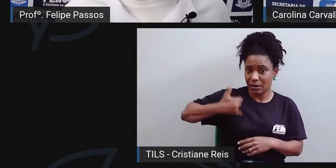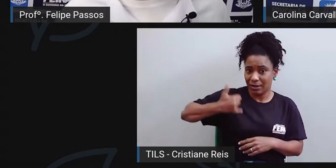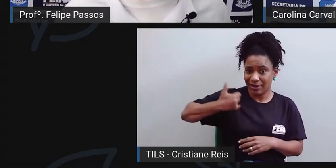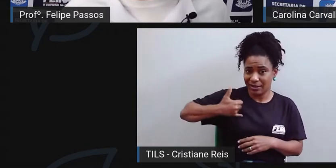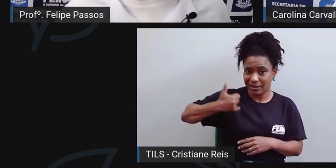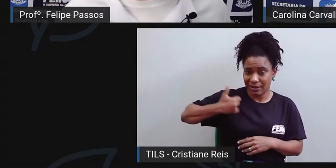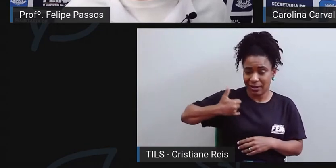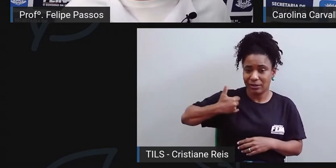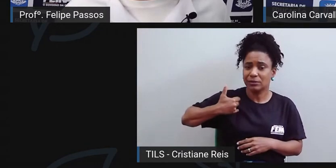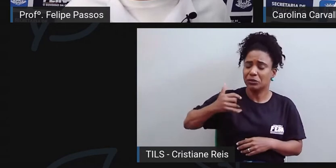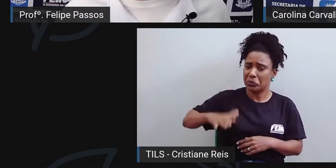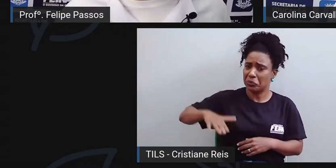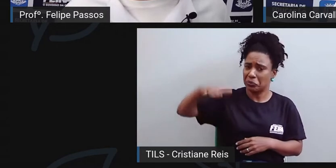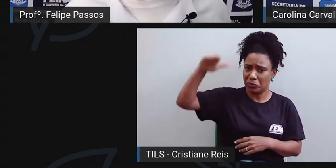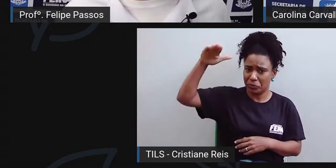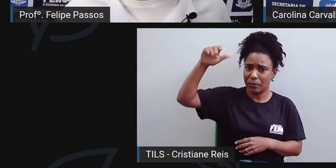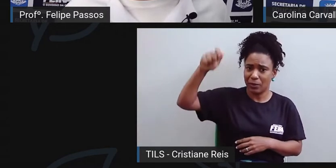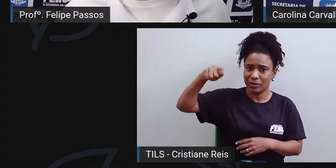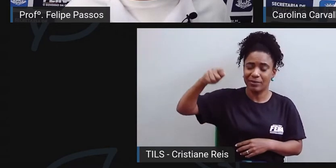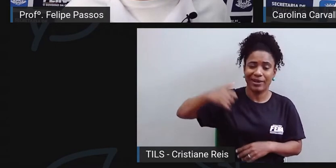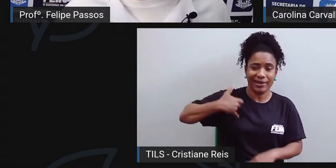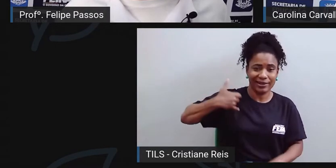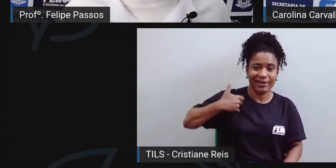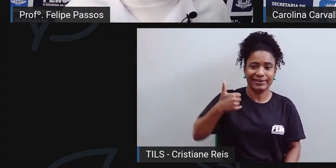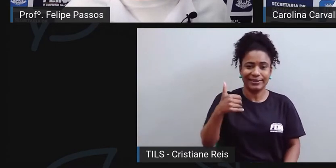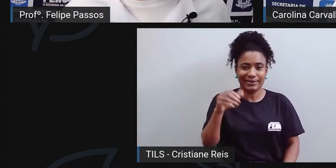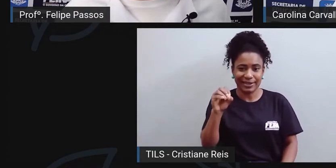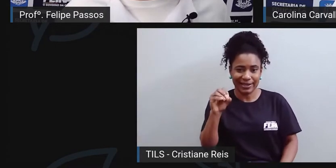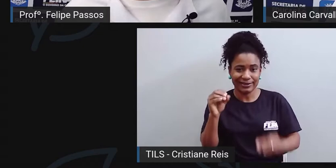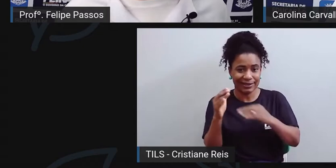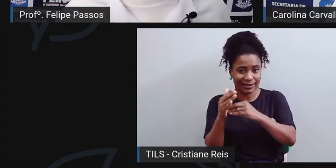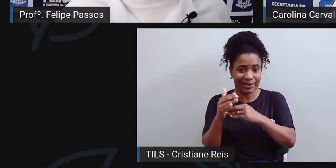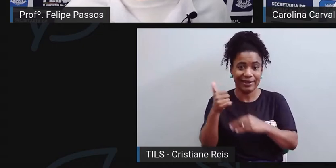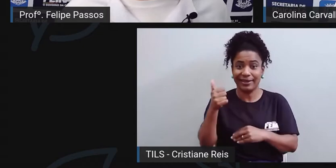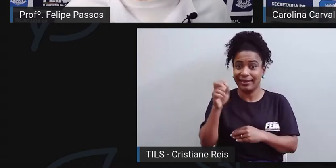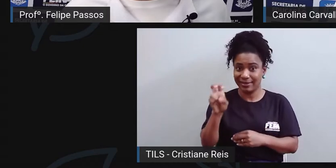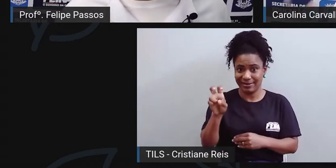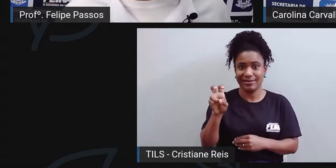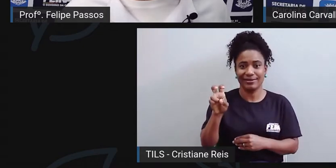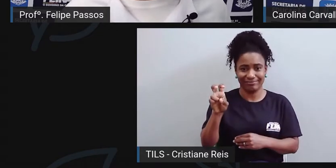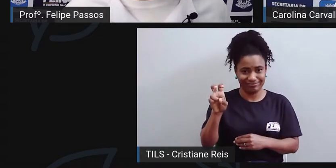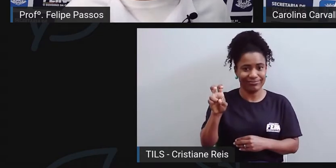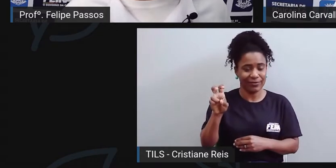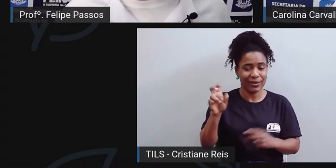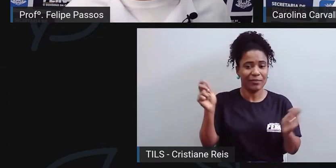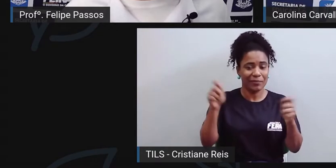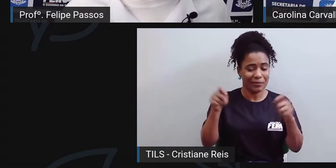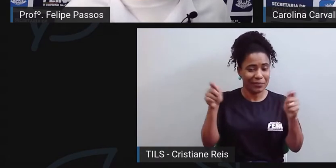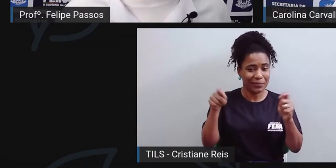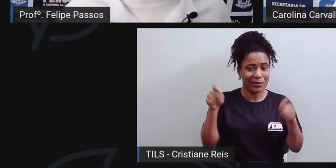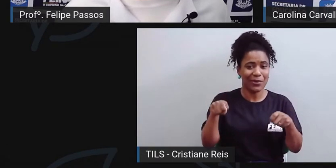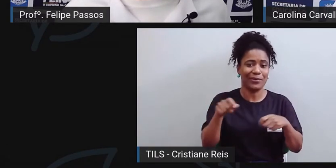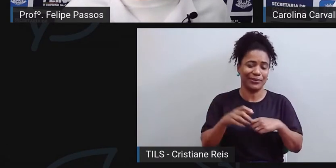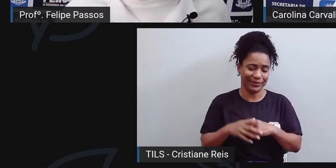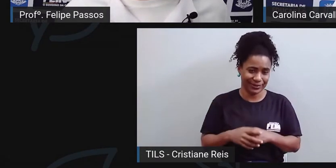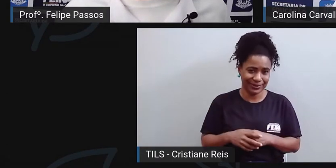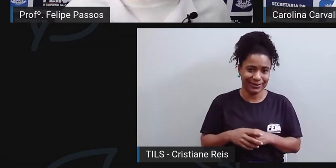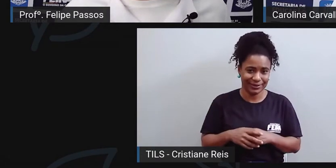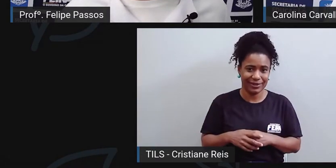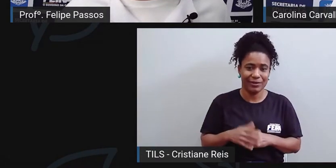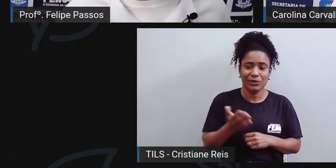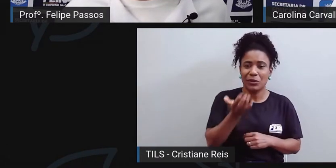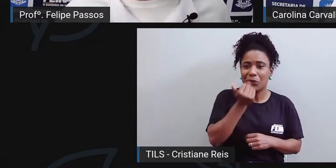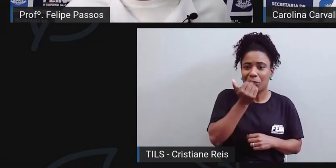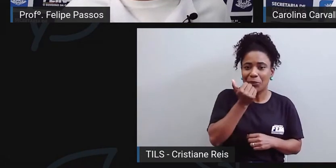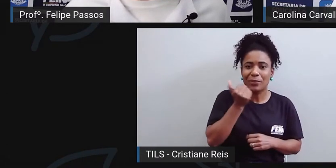nessa faixa etária aí de 10 a 15 anos, né? Que é onde está inserido, os alunos